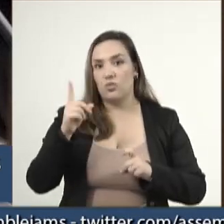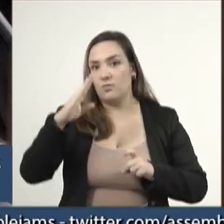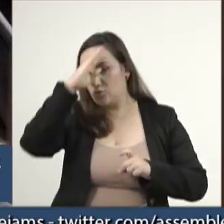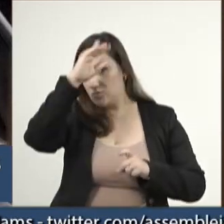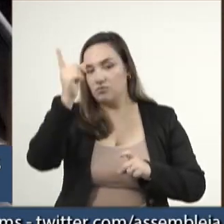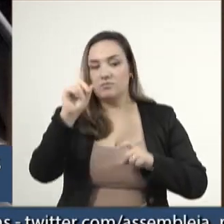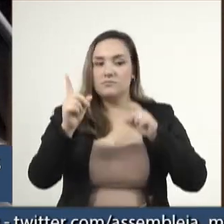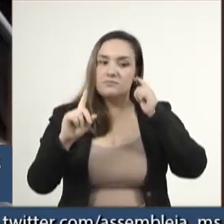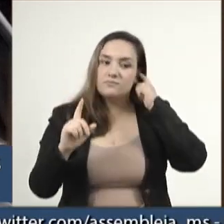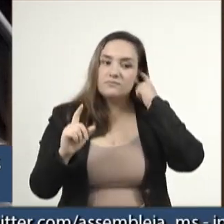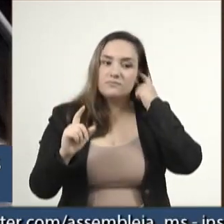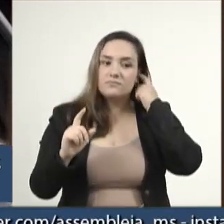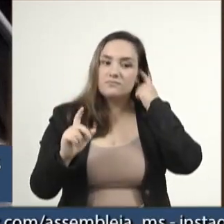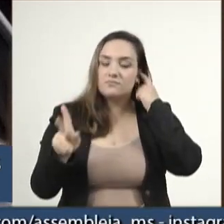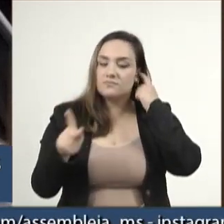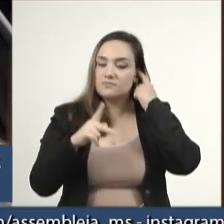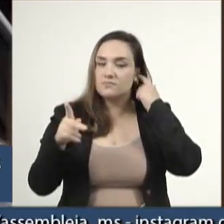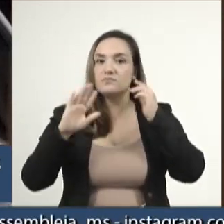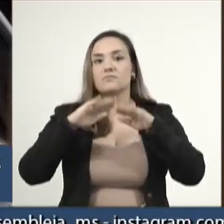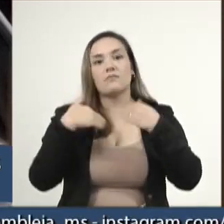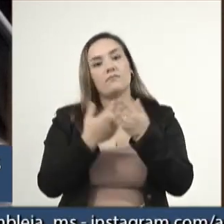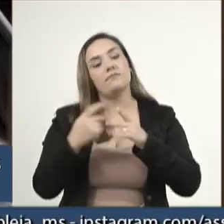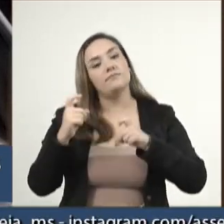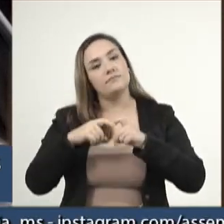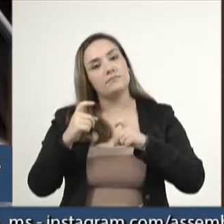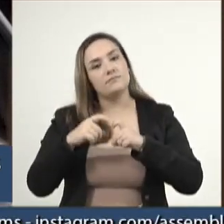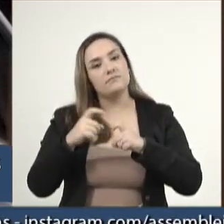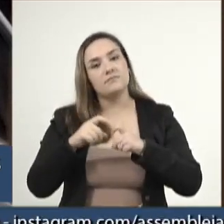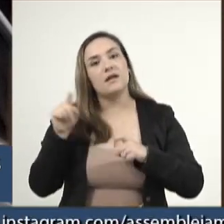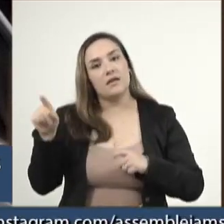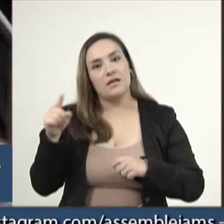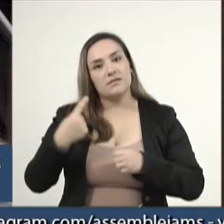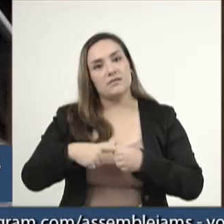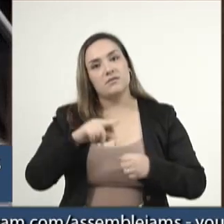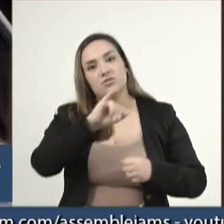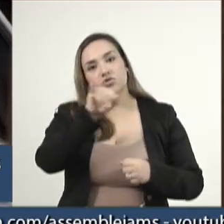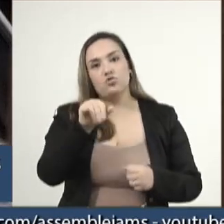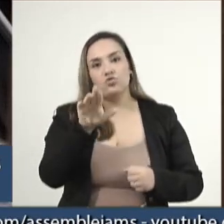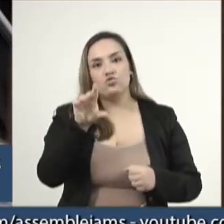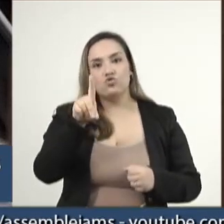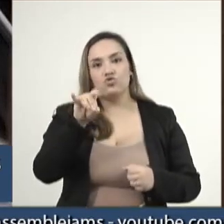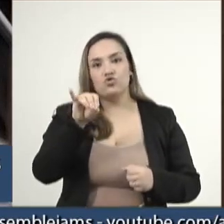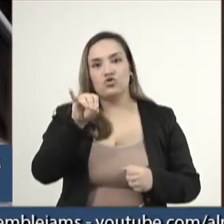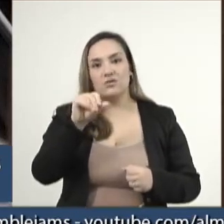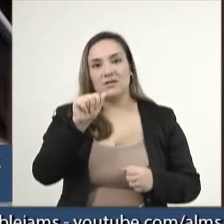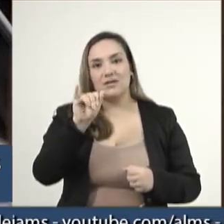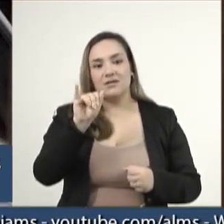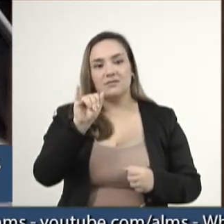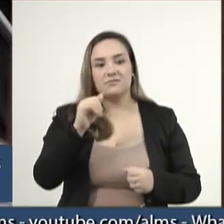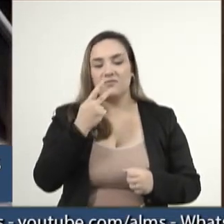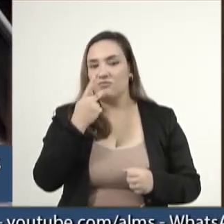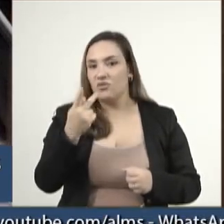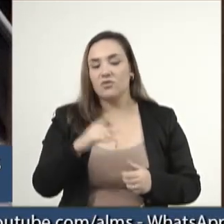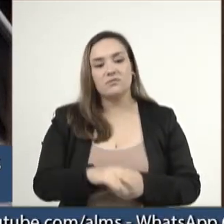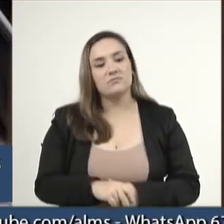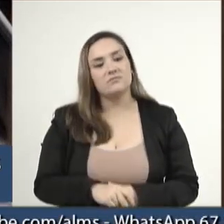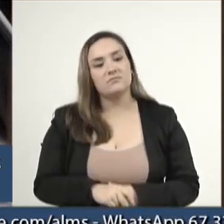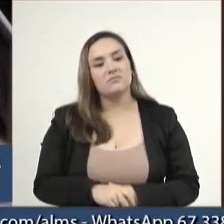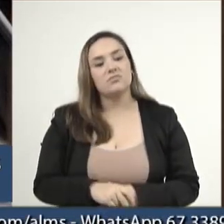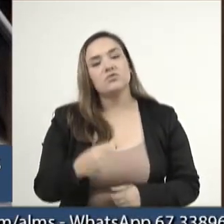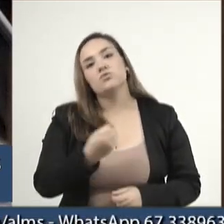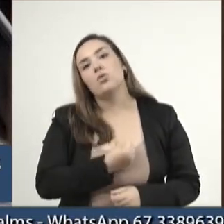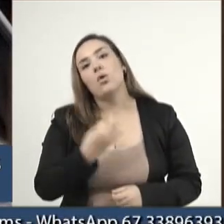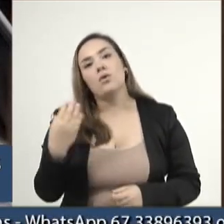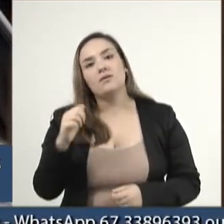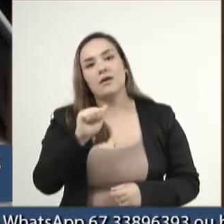professor da escola de medicina de Jundiaí, falou a quantidade de AVC